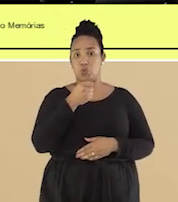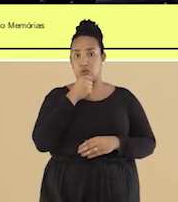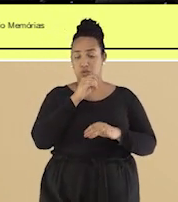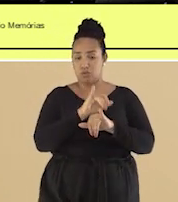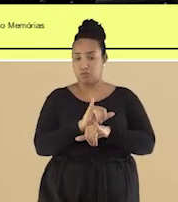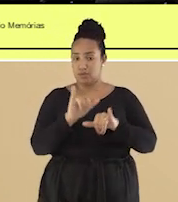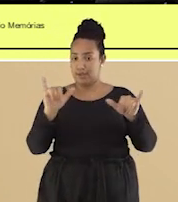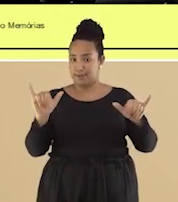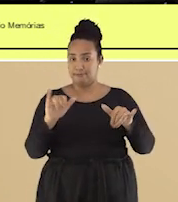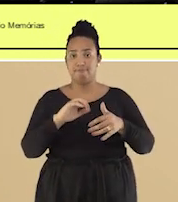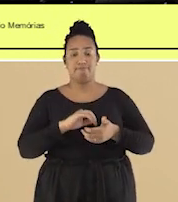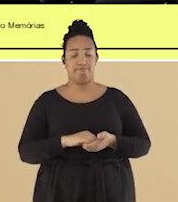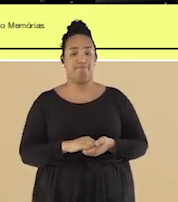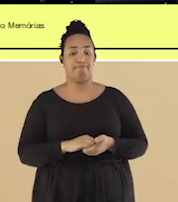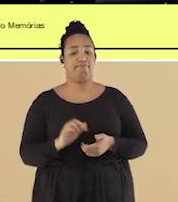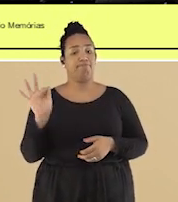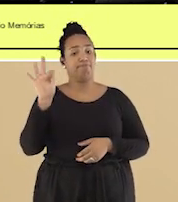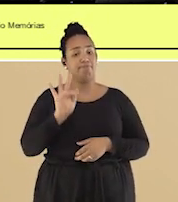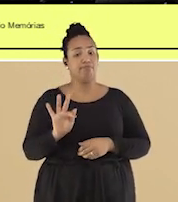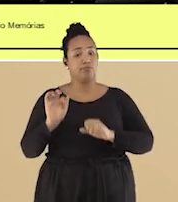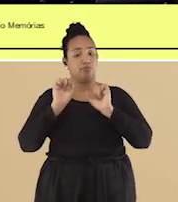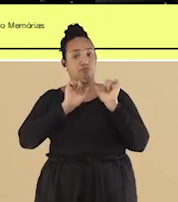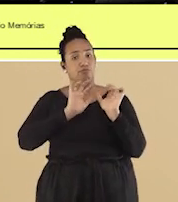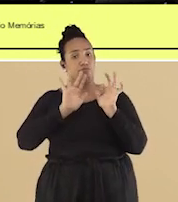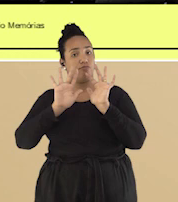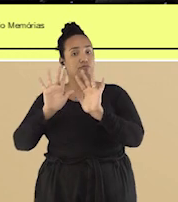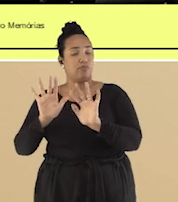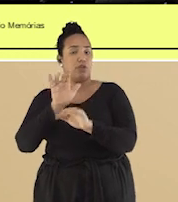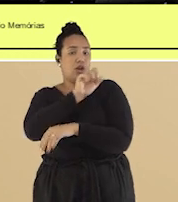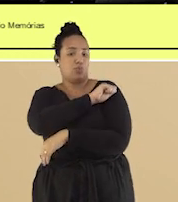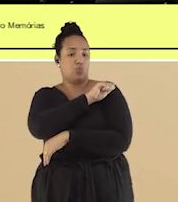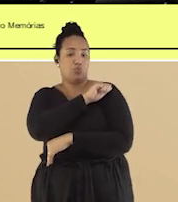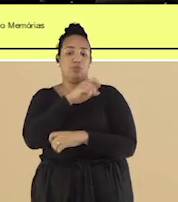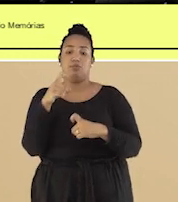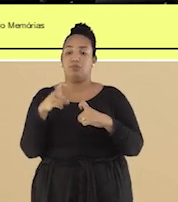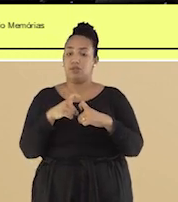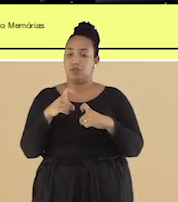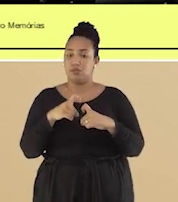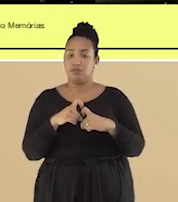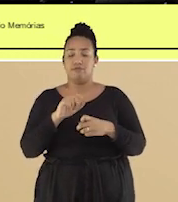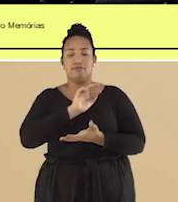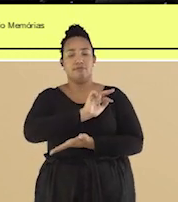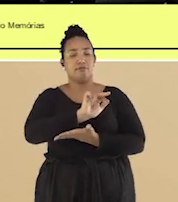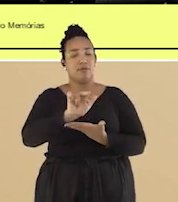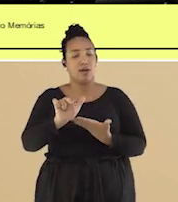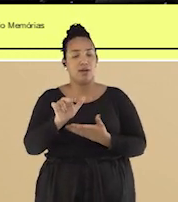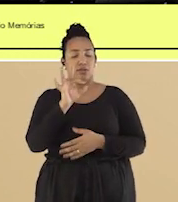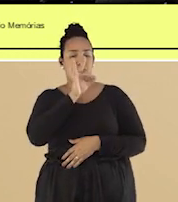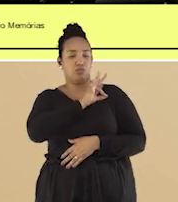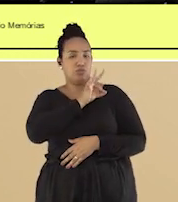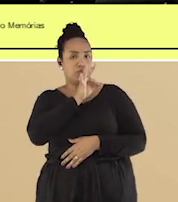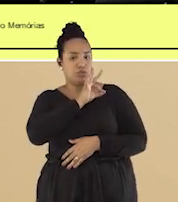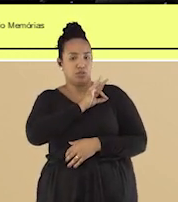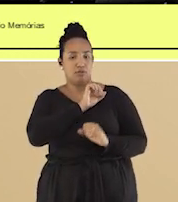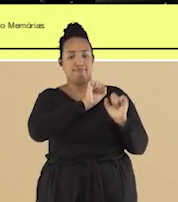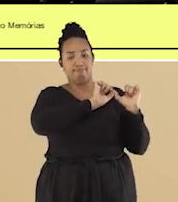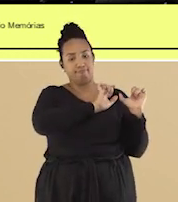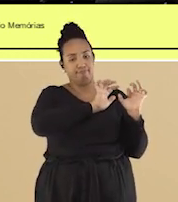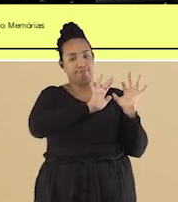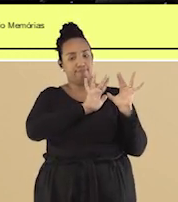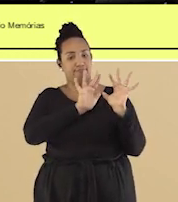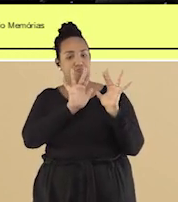Após a ocupação da Faculdade de Medicina pelos estudantes, centenas de policiais e agentes do DOPS foram